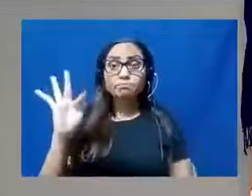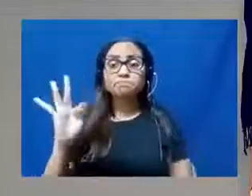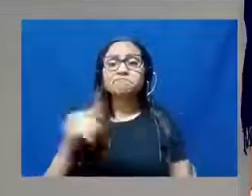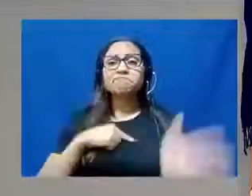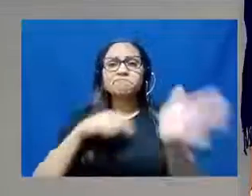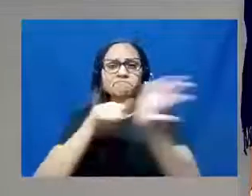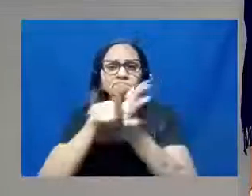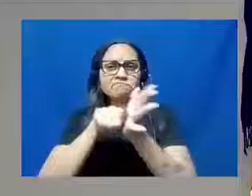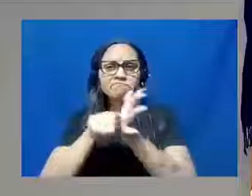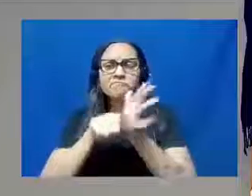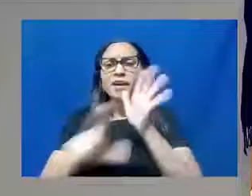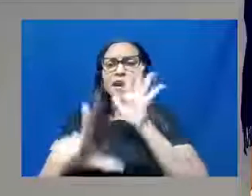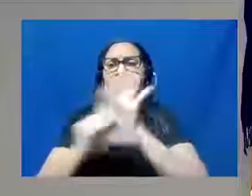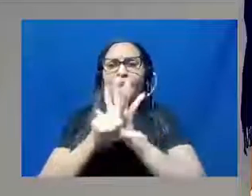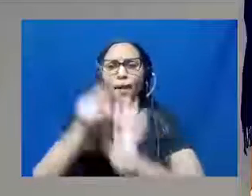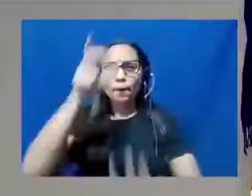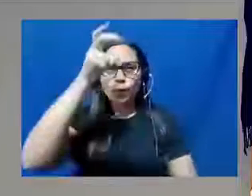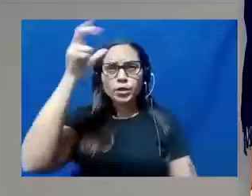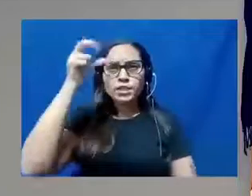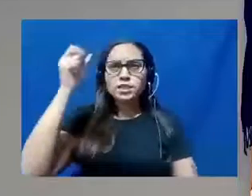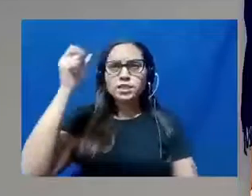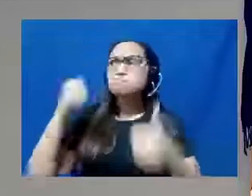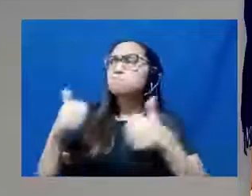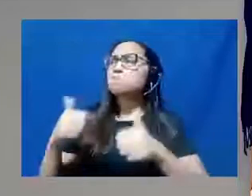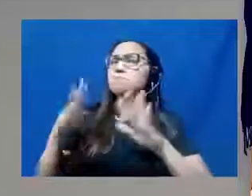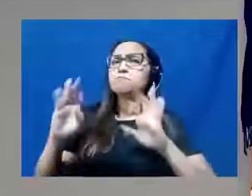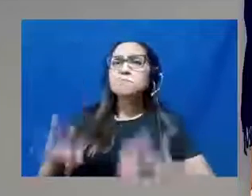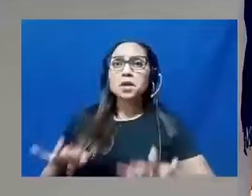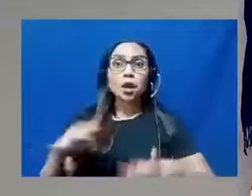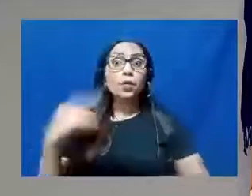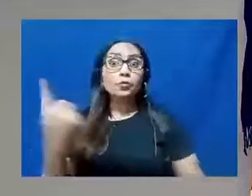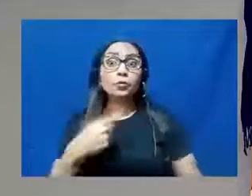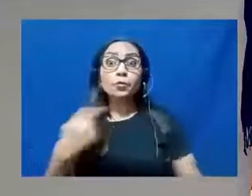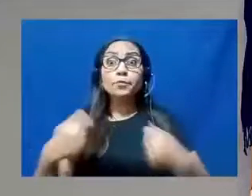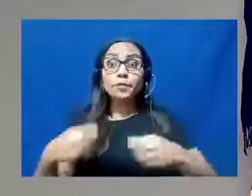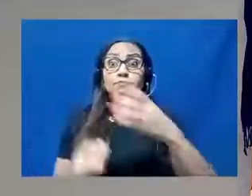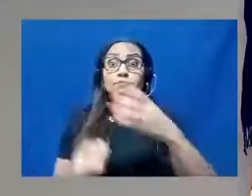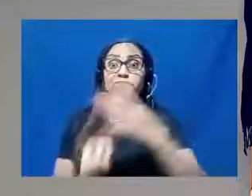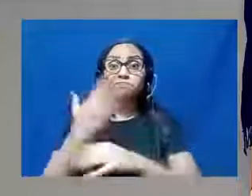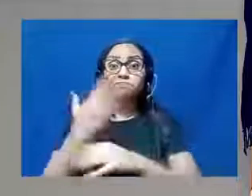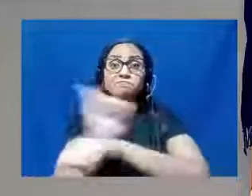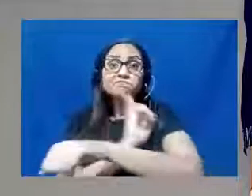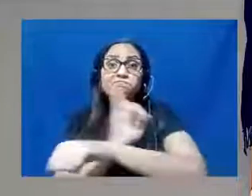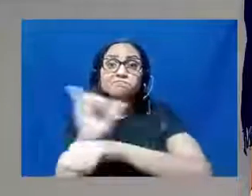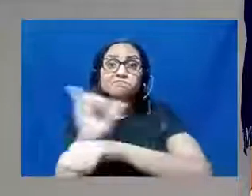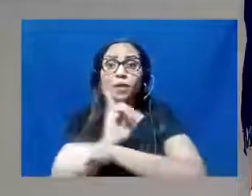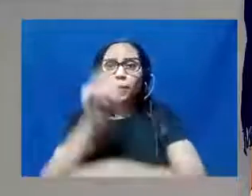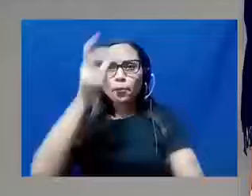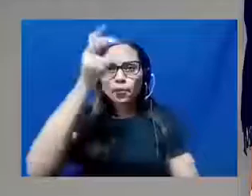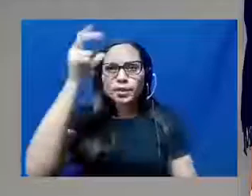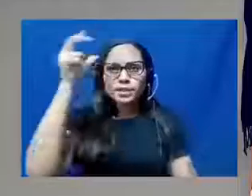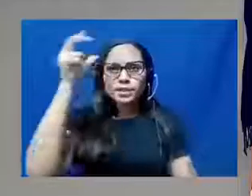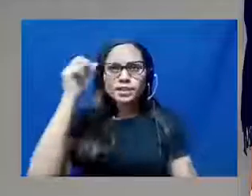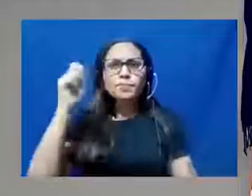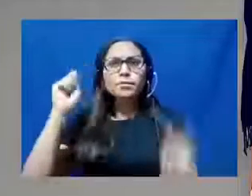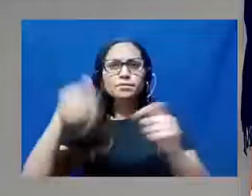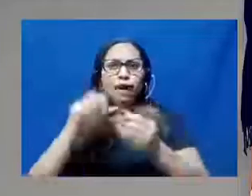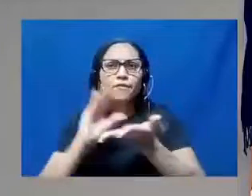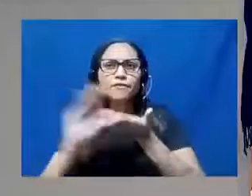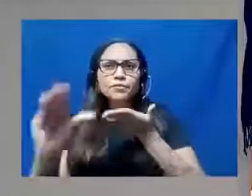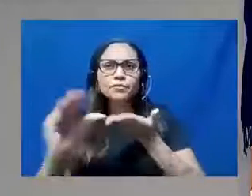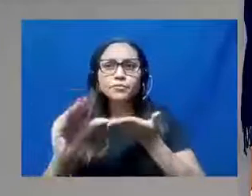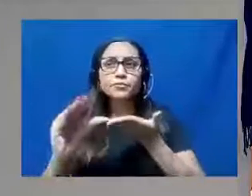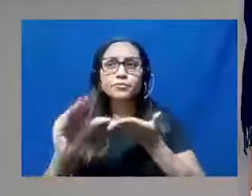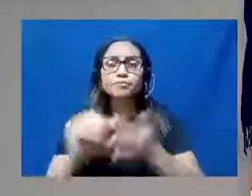sim, criar ferramentas para que o município seja viável para investir. Município este, igual a todos do